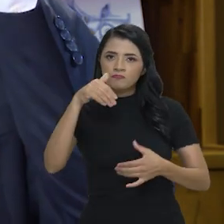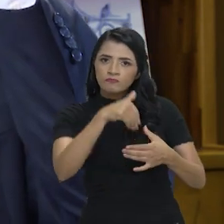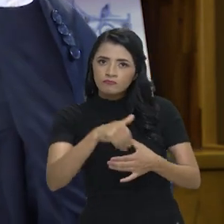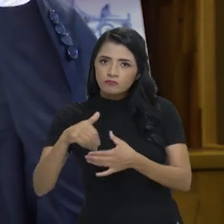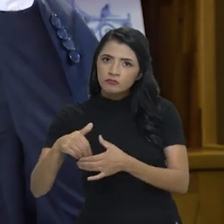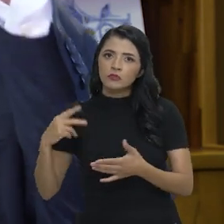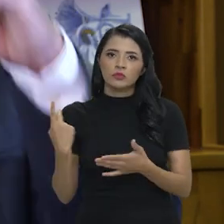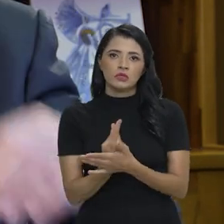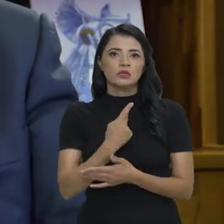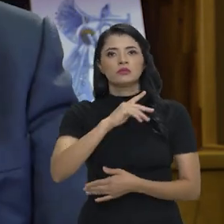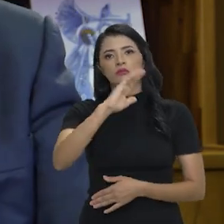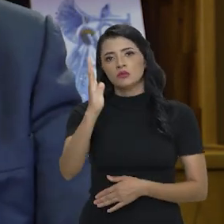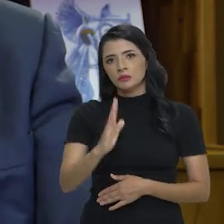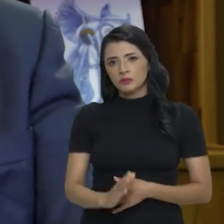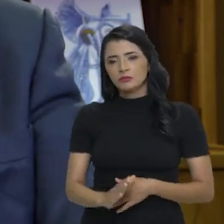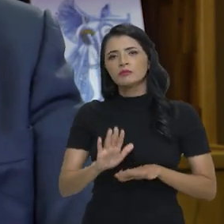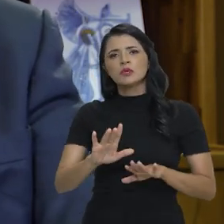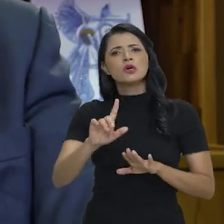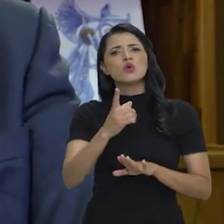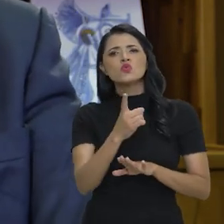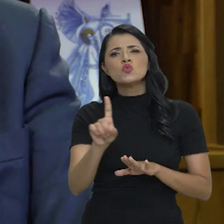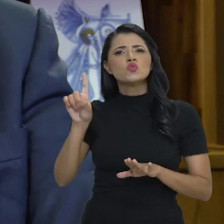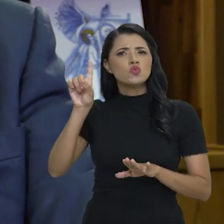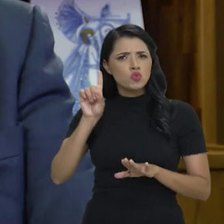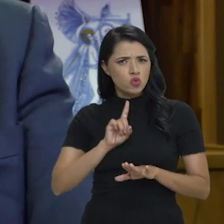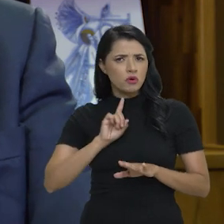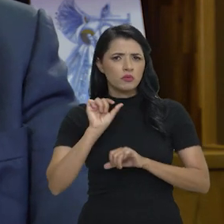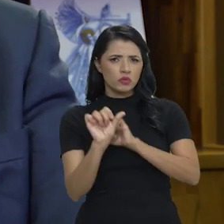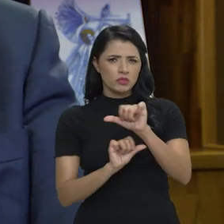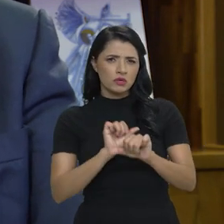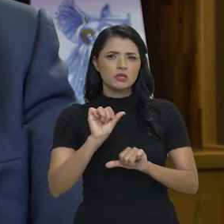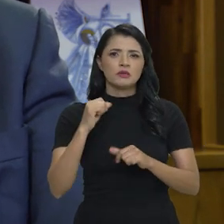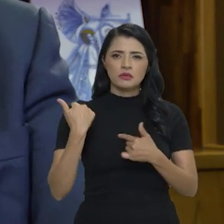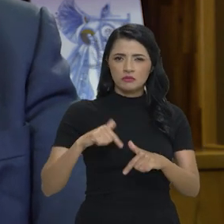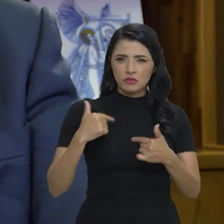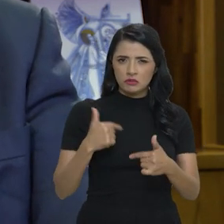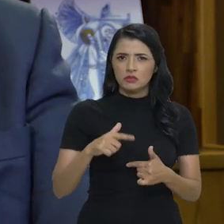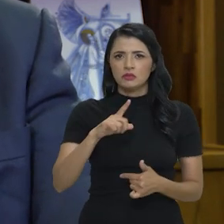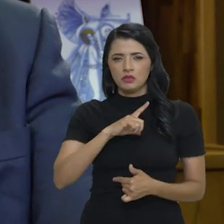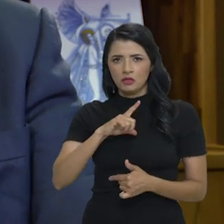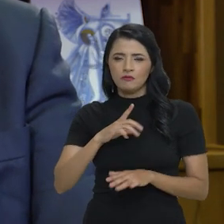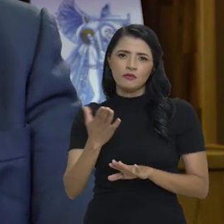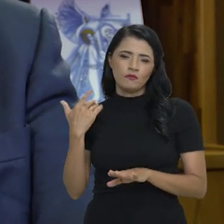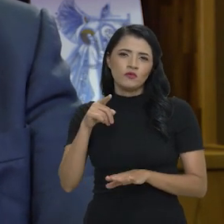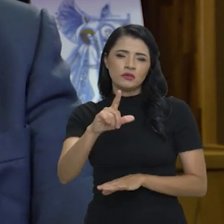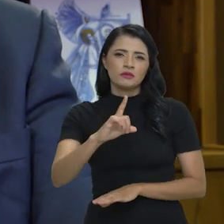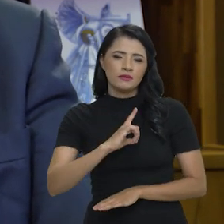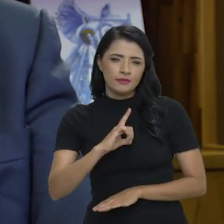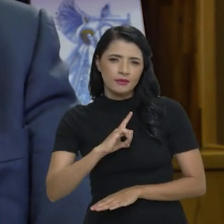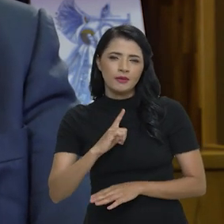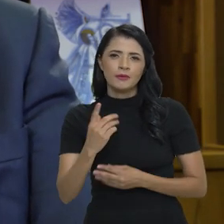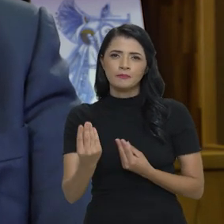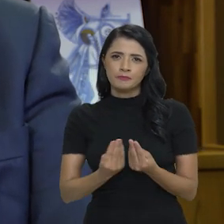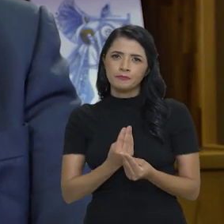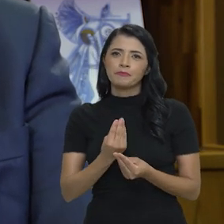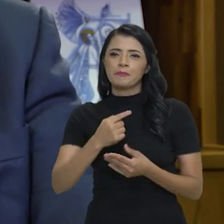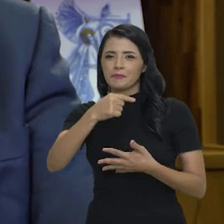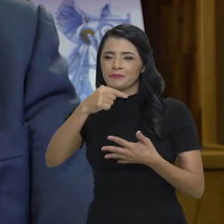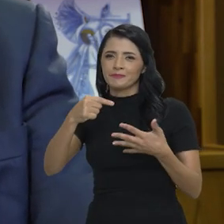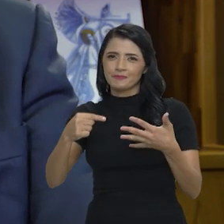implementada no Brasil. Agora, a última reforma trabalhista, você tem